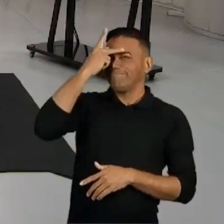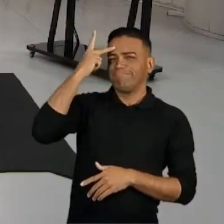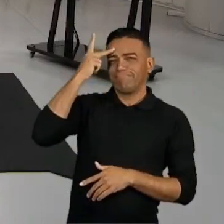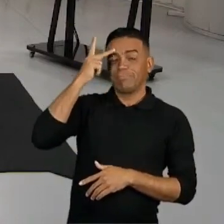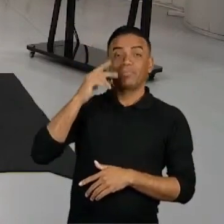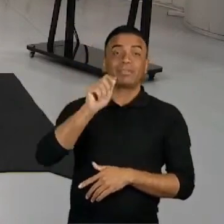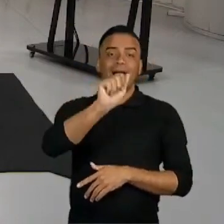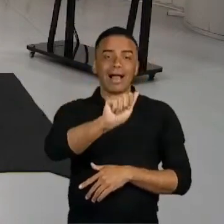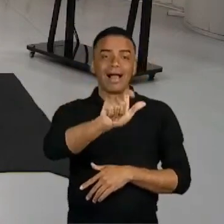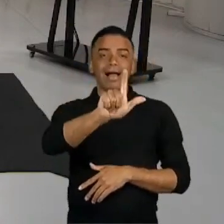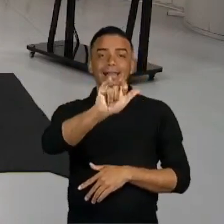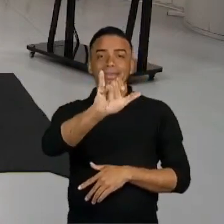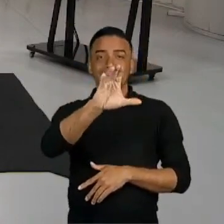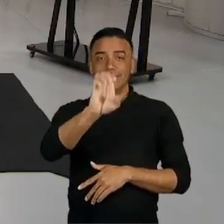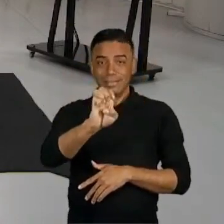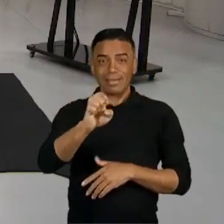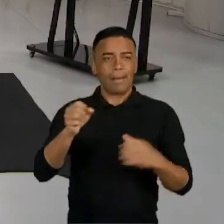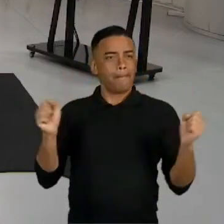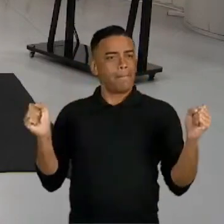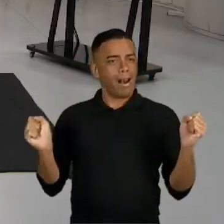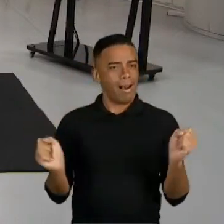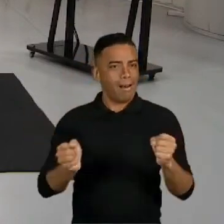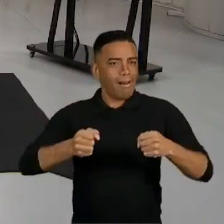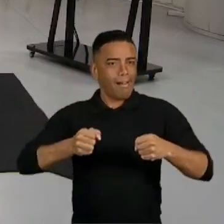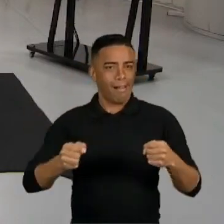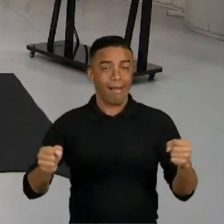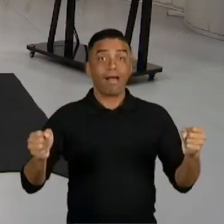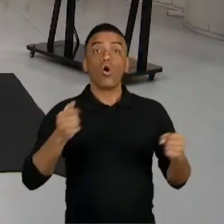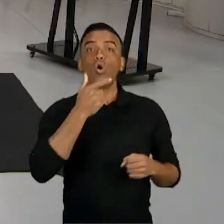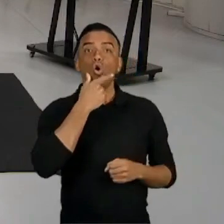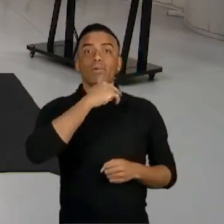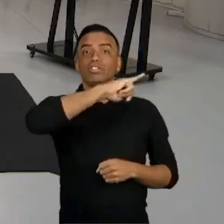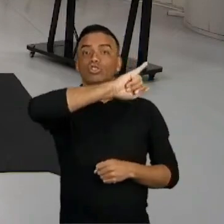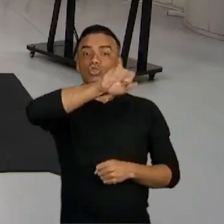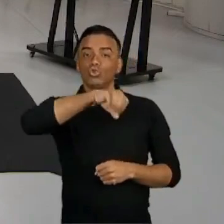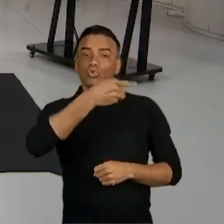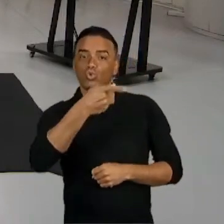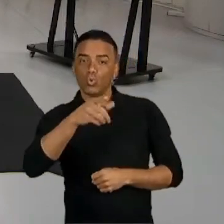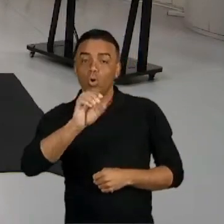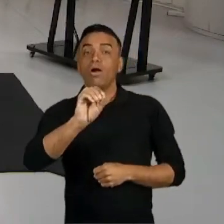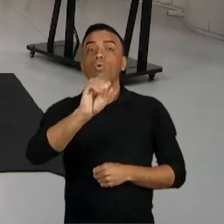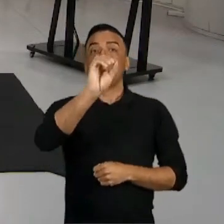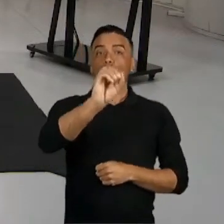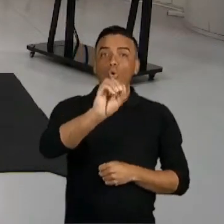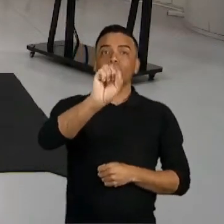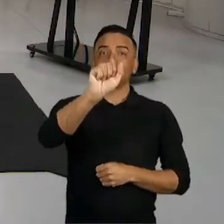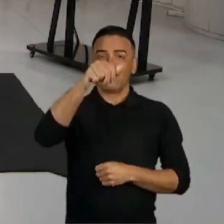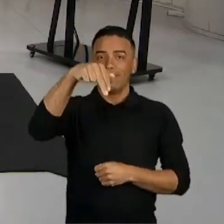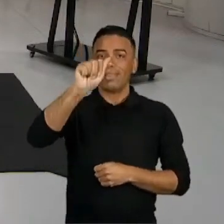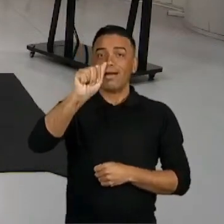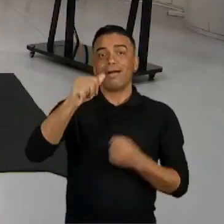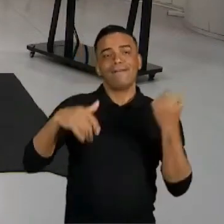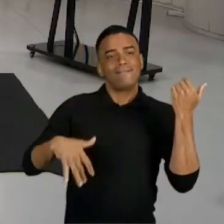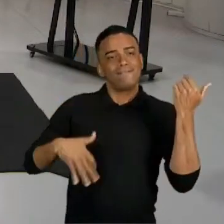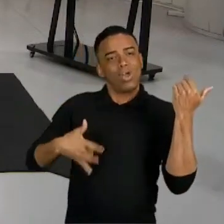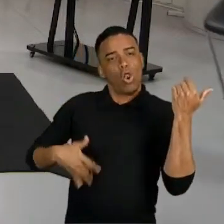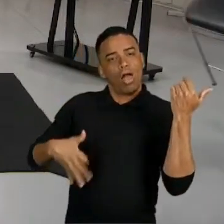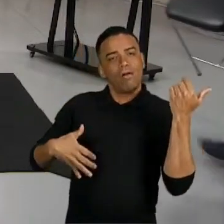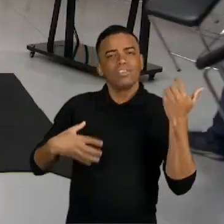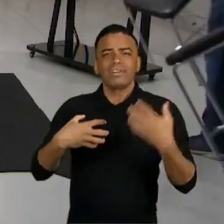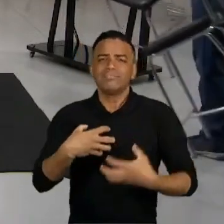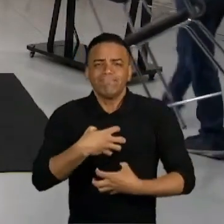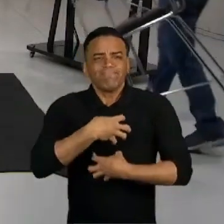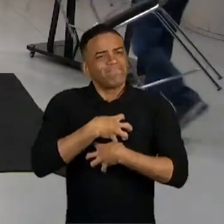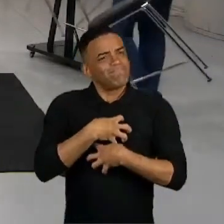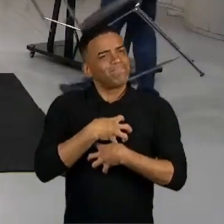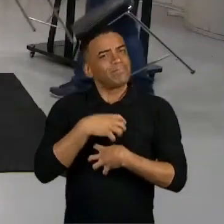Alice, acordeon, e João Ozanã, que vai tocar no violão. e vocês vão sentir tudo